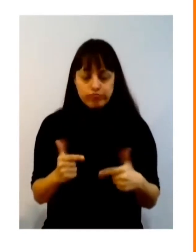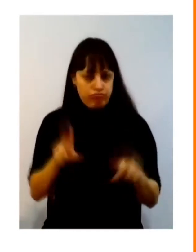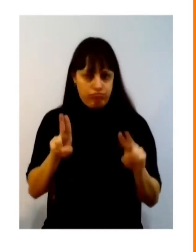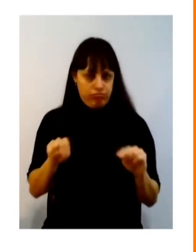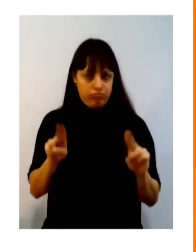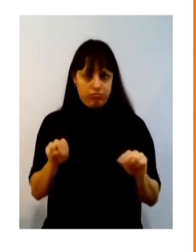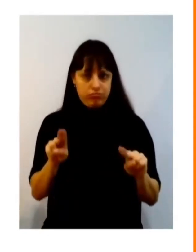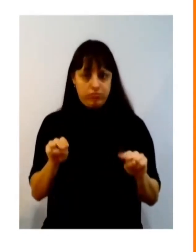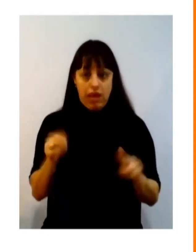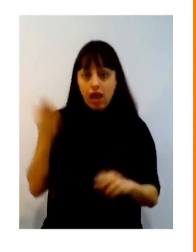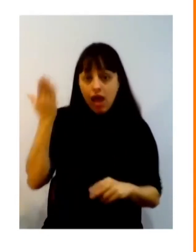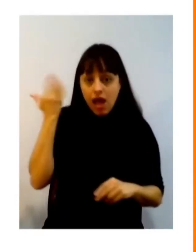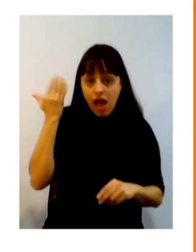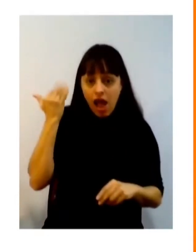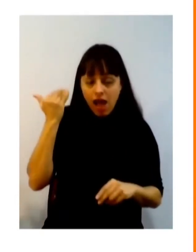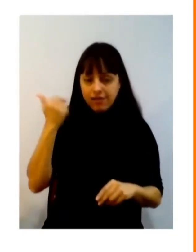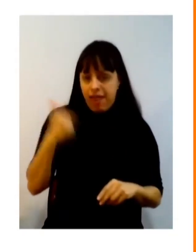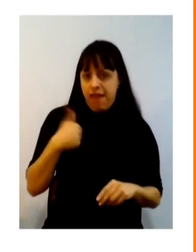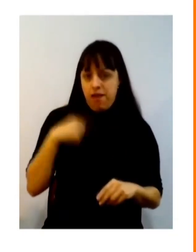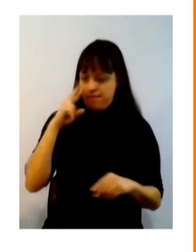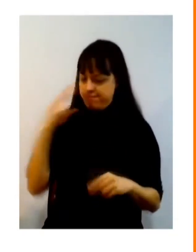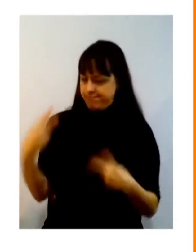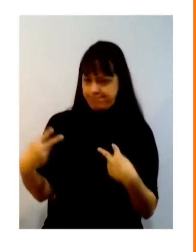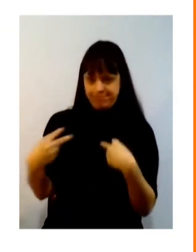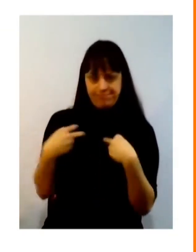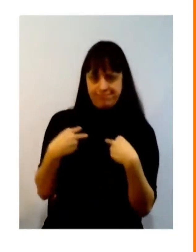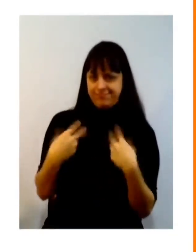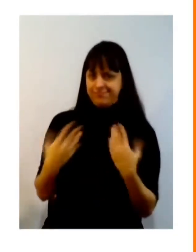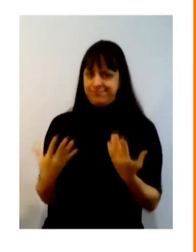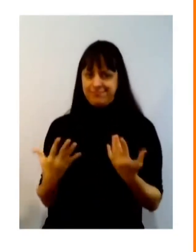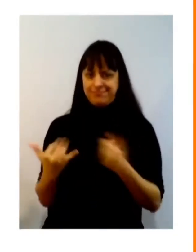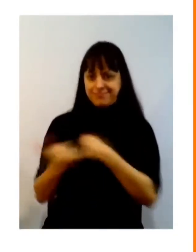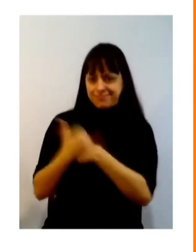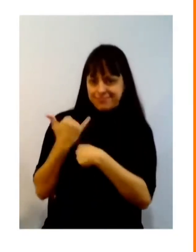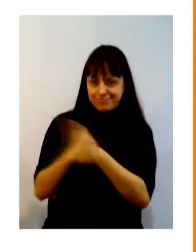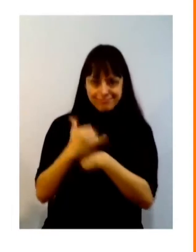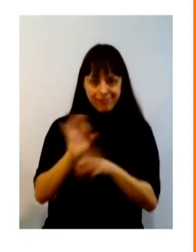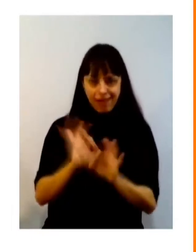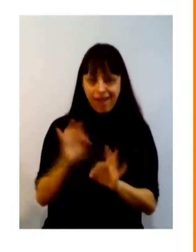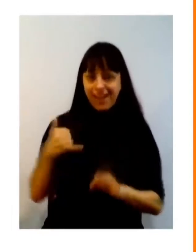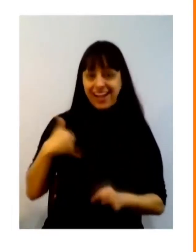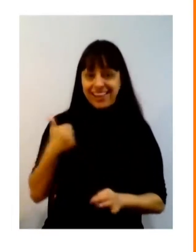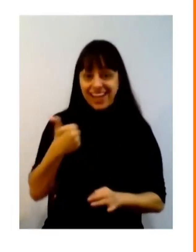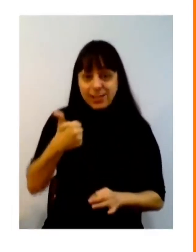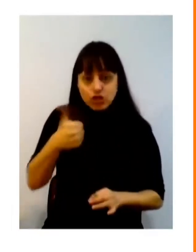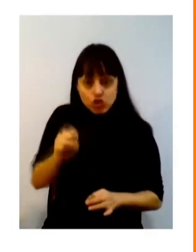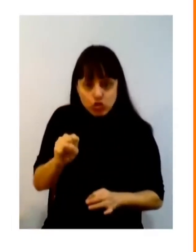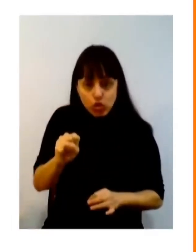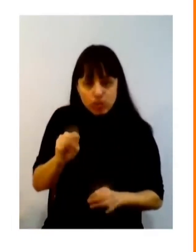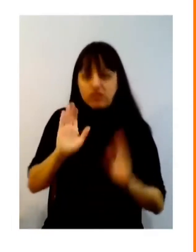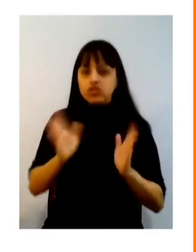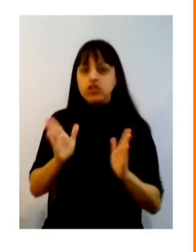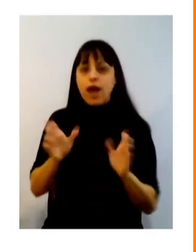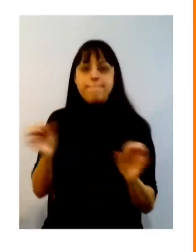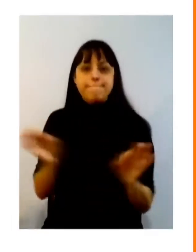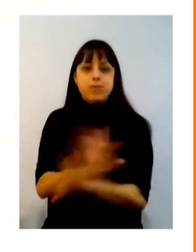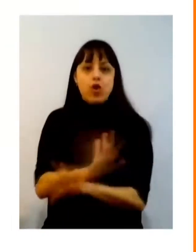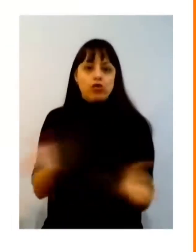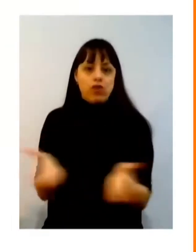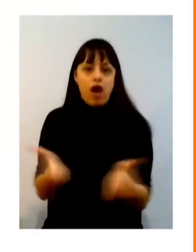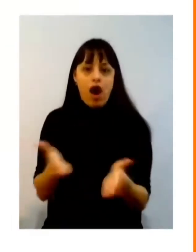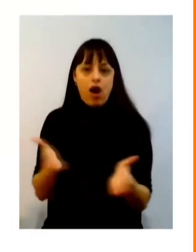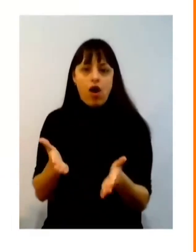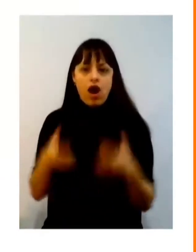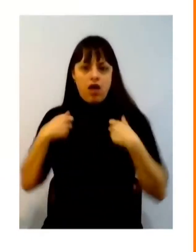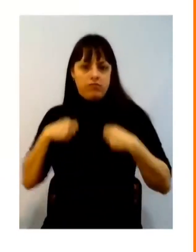não era eu não conseguia me ver antes e quando você tem uma geração de 18 anos que isso está posto está pronto ela já chega com esse universo